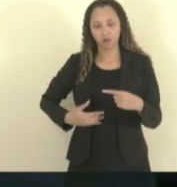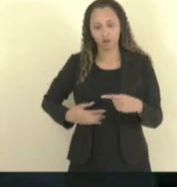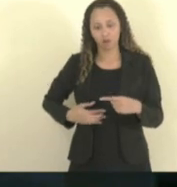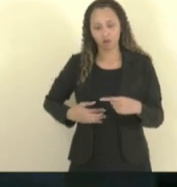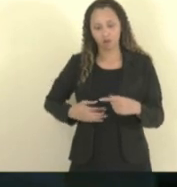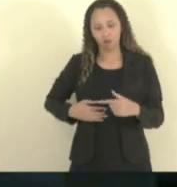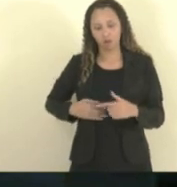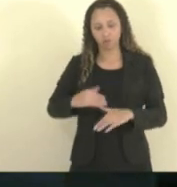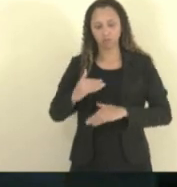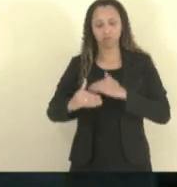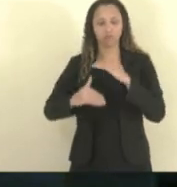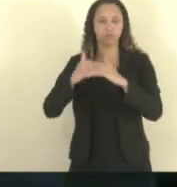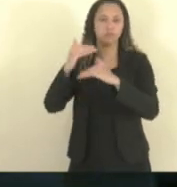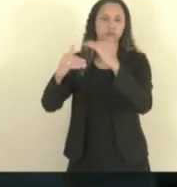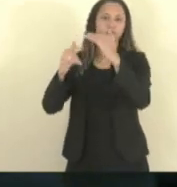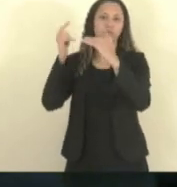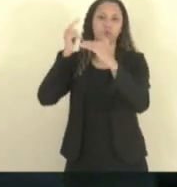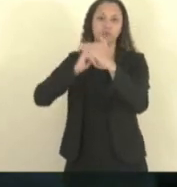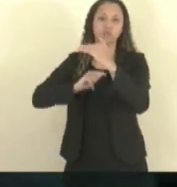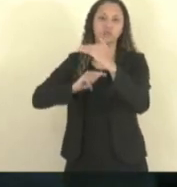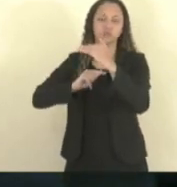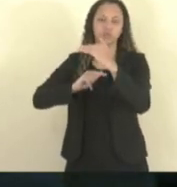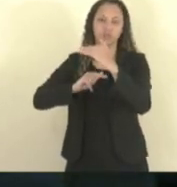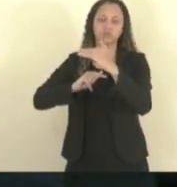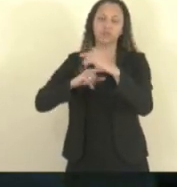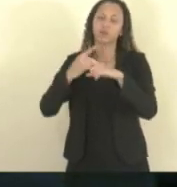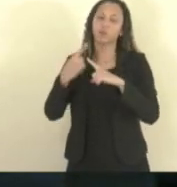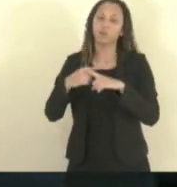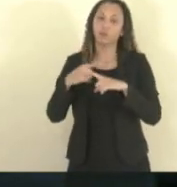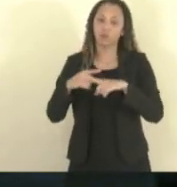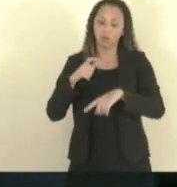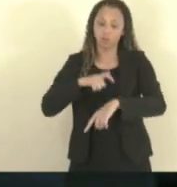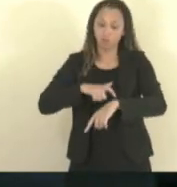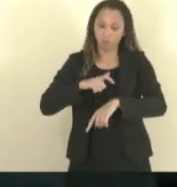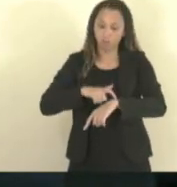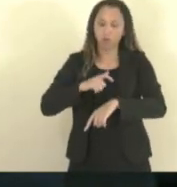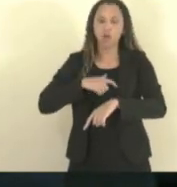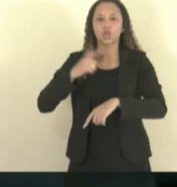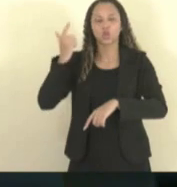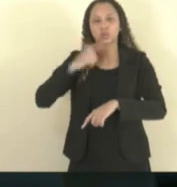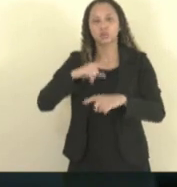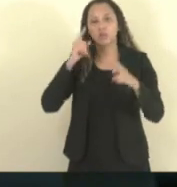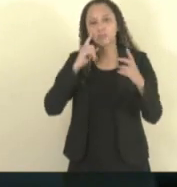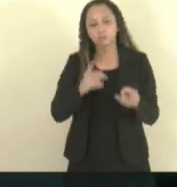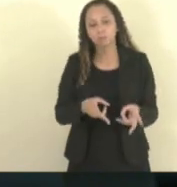vive um momento em que a gente consegue identificar